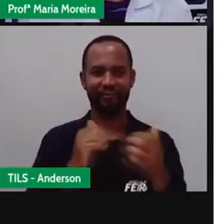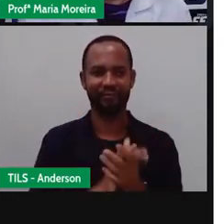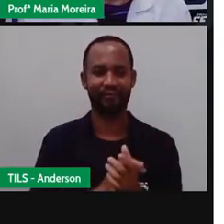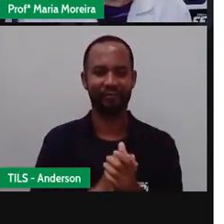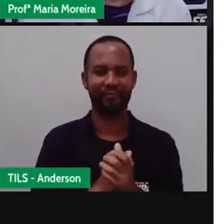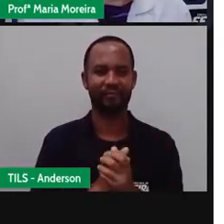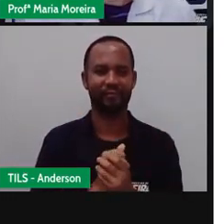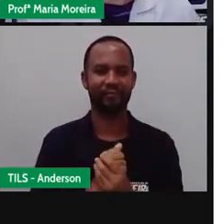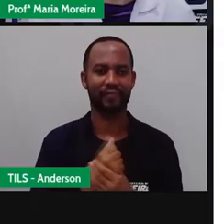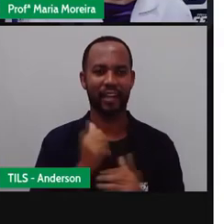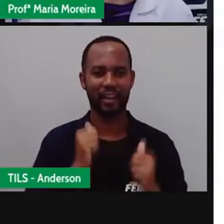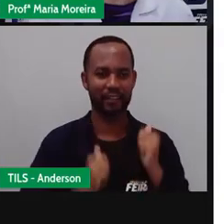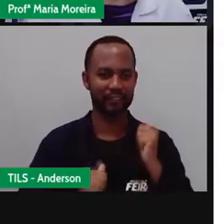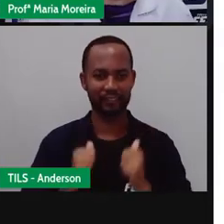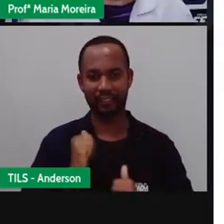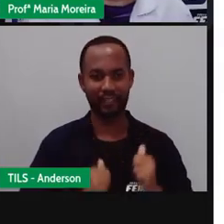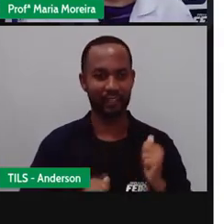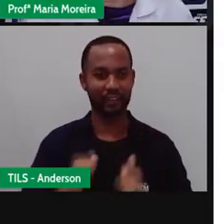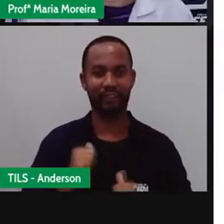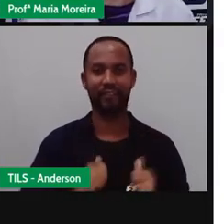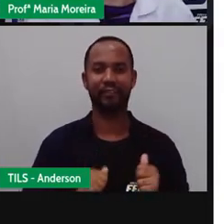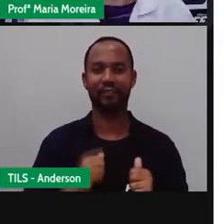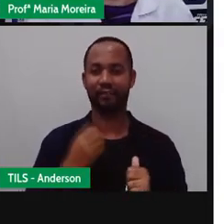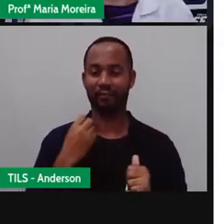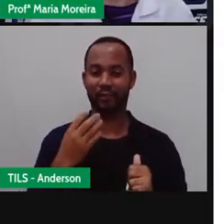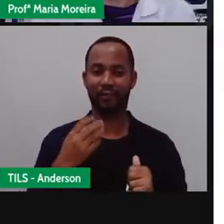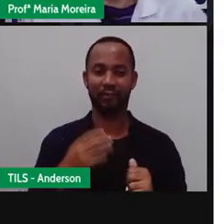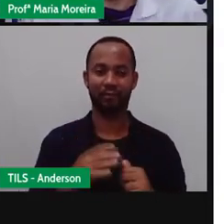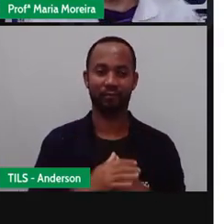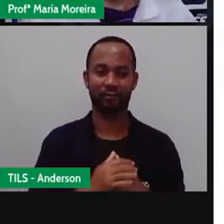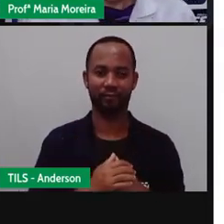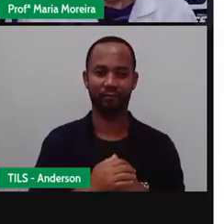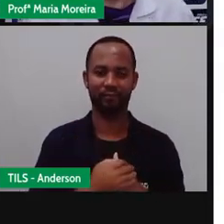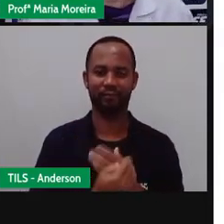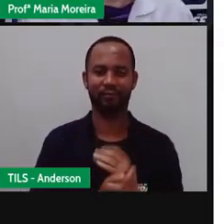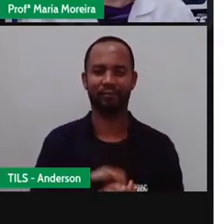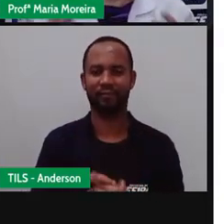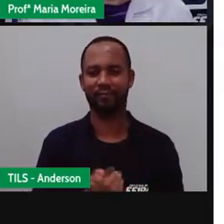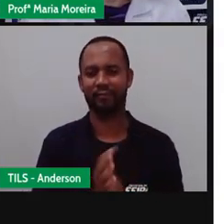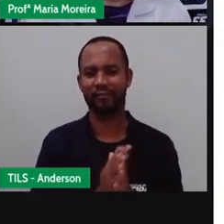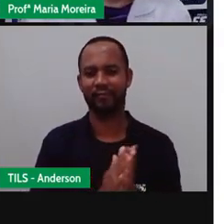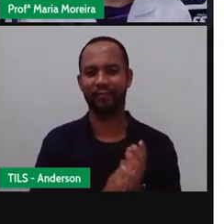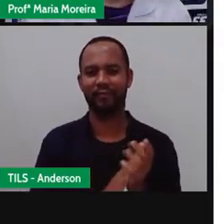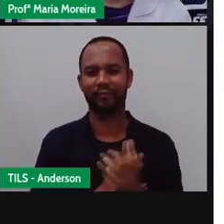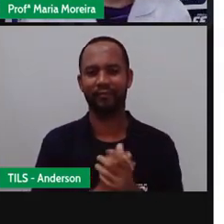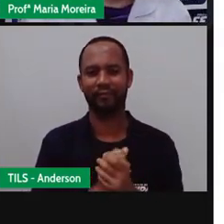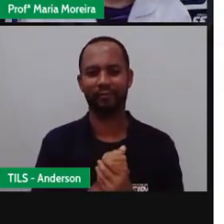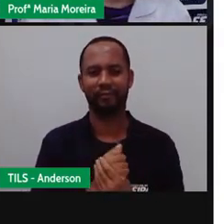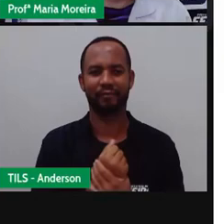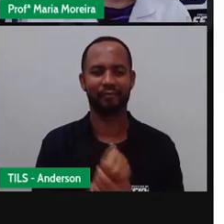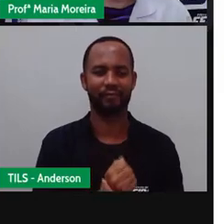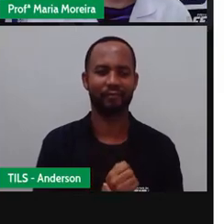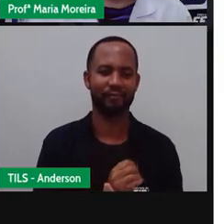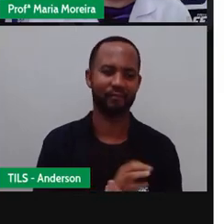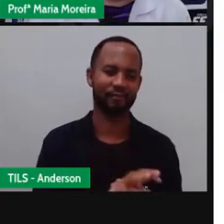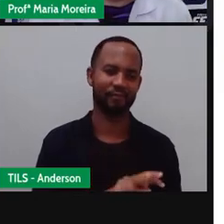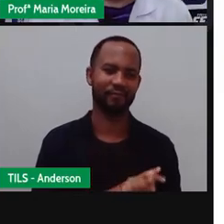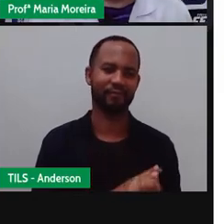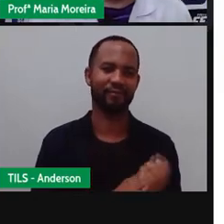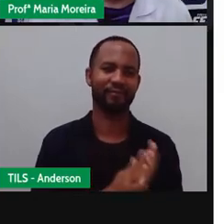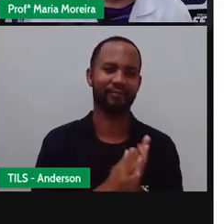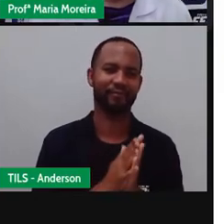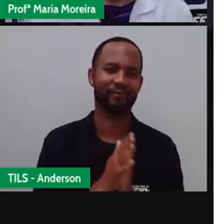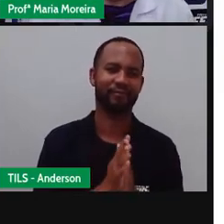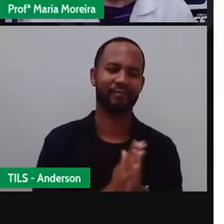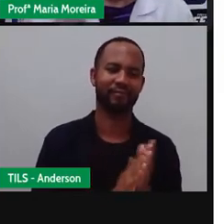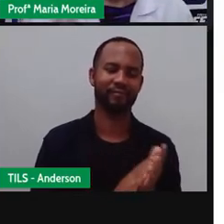Fiquem aí Ansiosos Porque a aula 150 Terá até Extras Né? A aula 150 Tá batendo Aí na porta Com surpresa